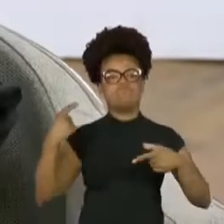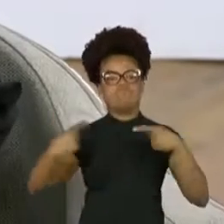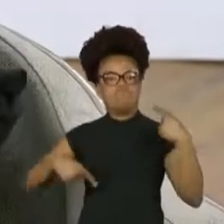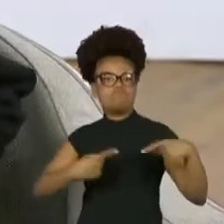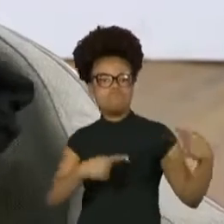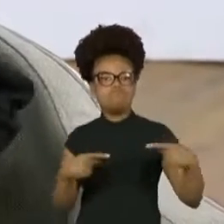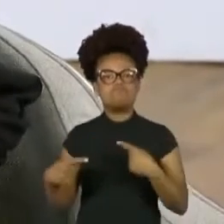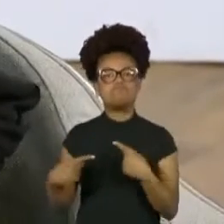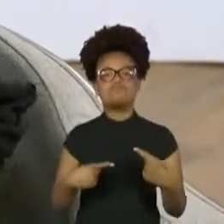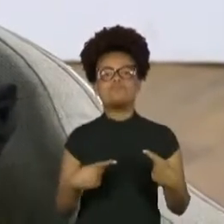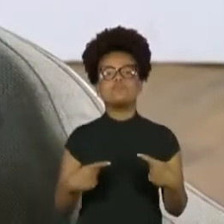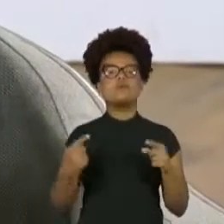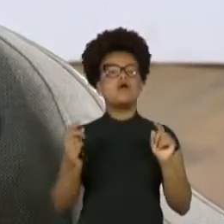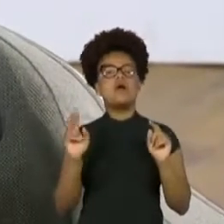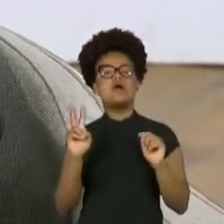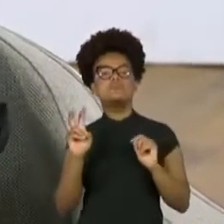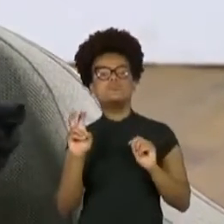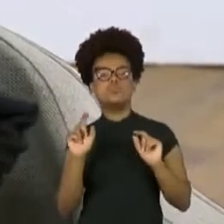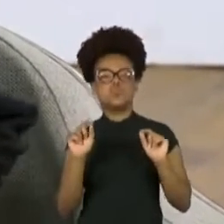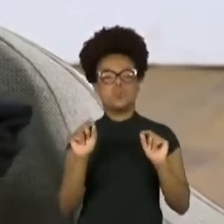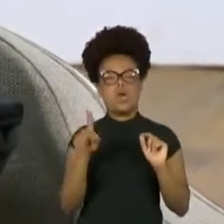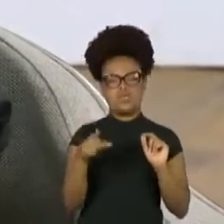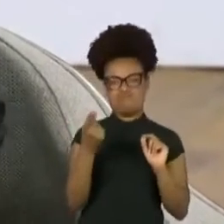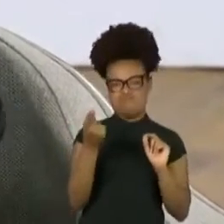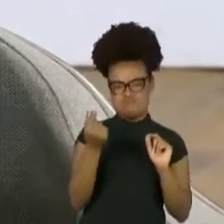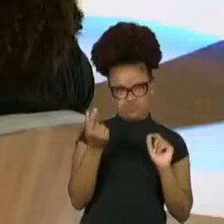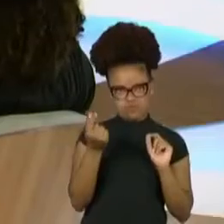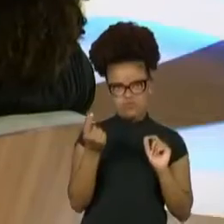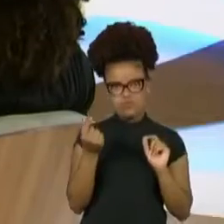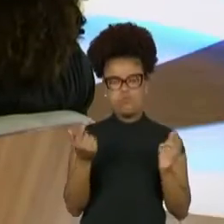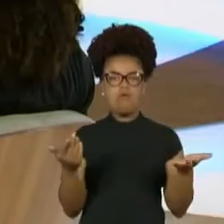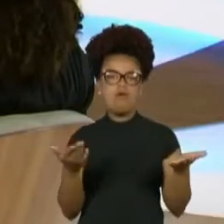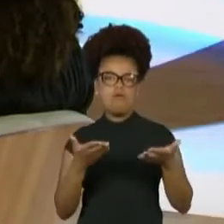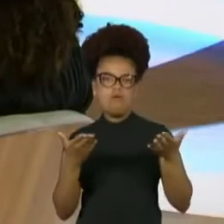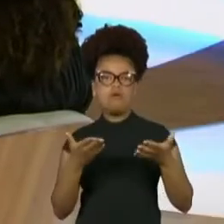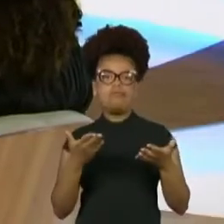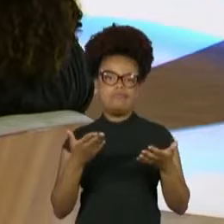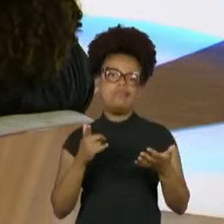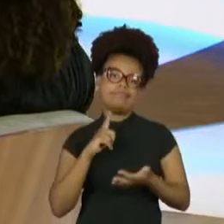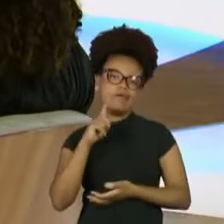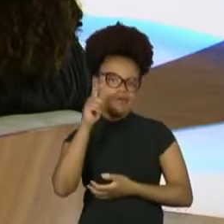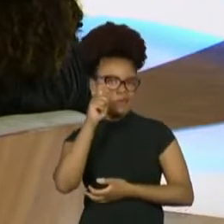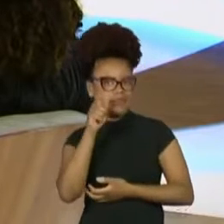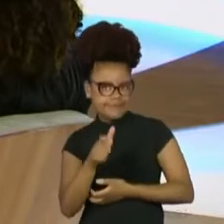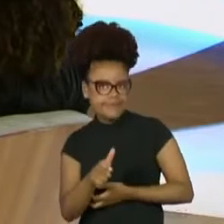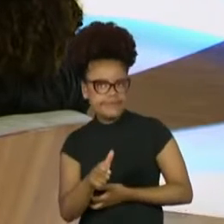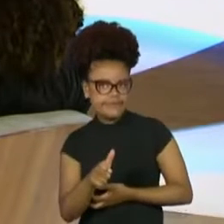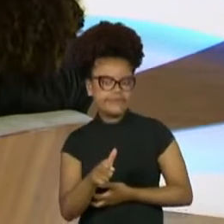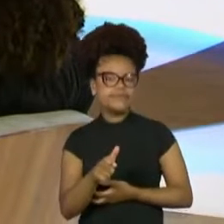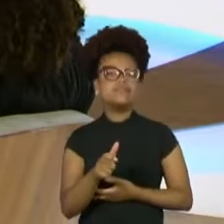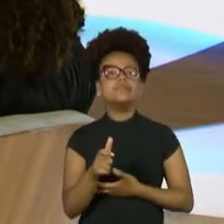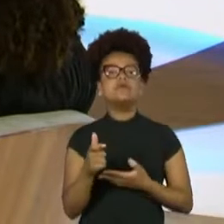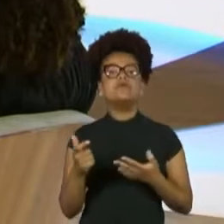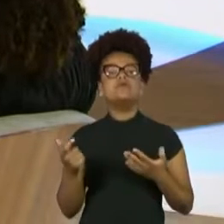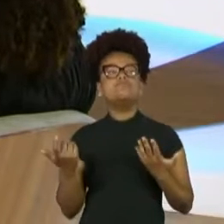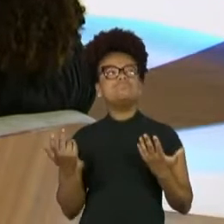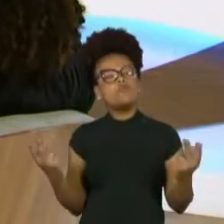né? Está se valorizando, sabe? Mais e...